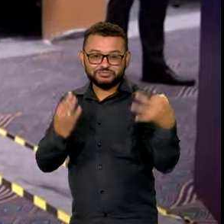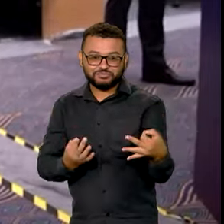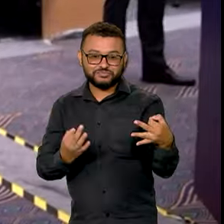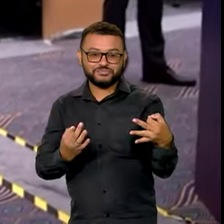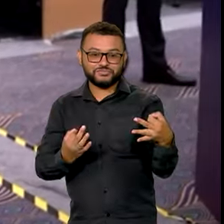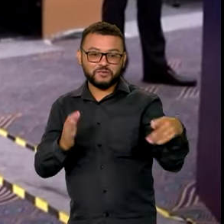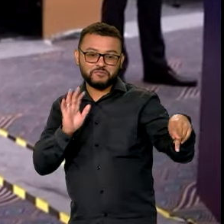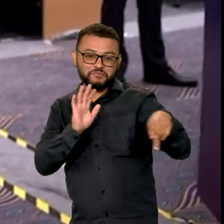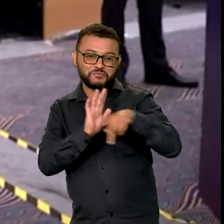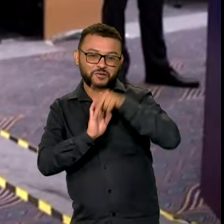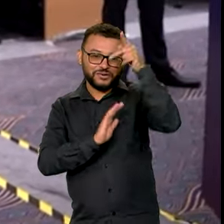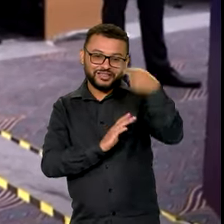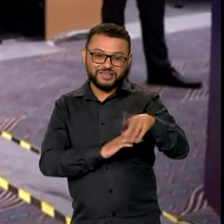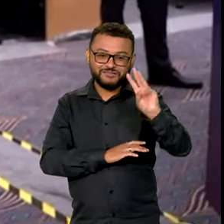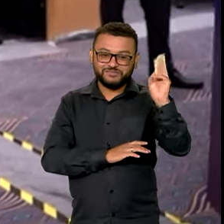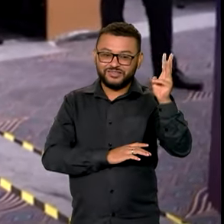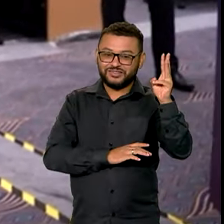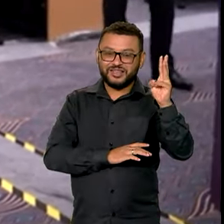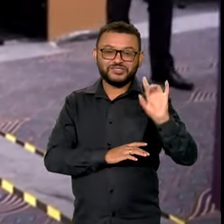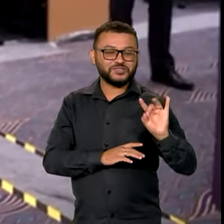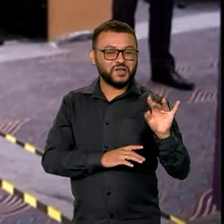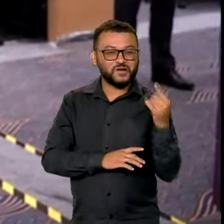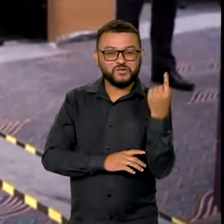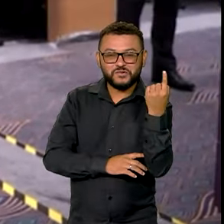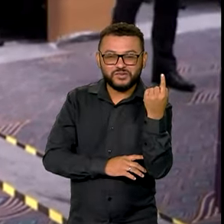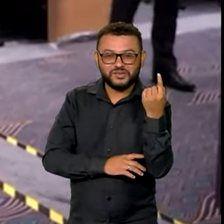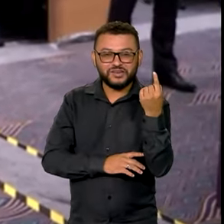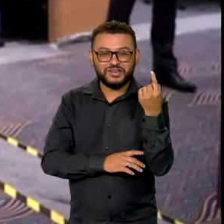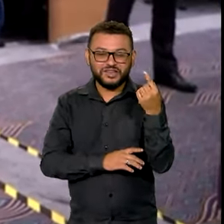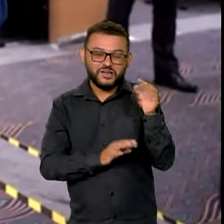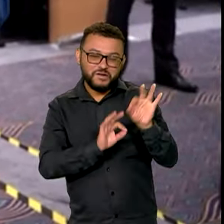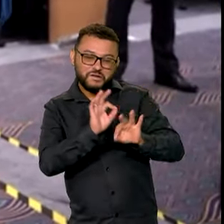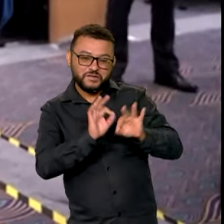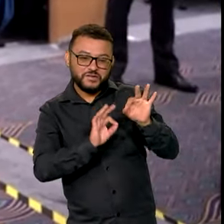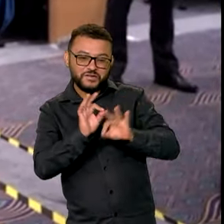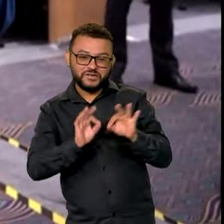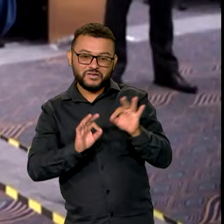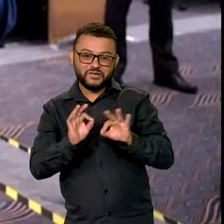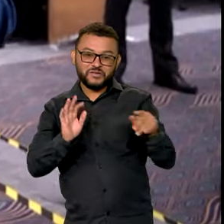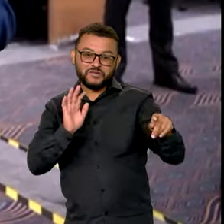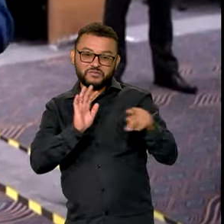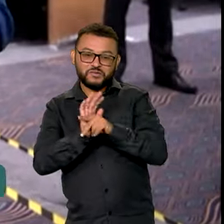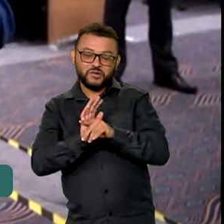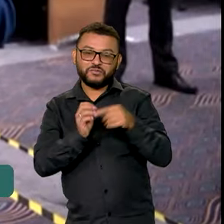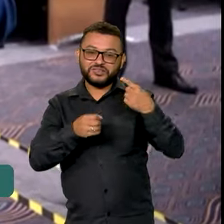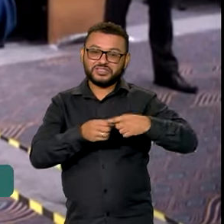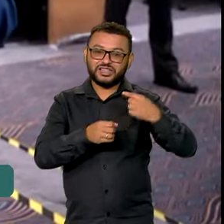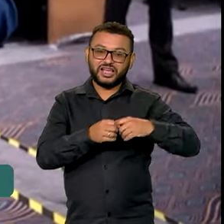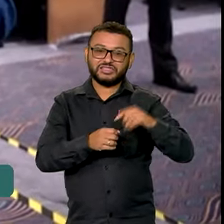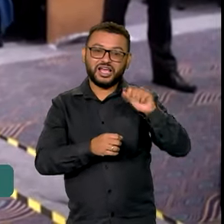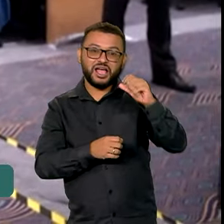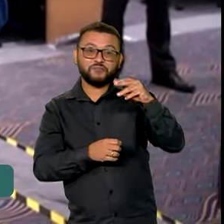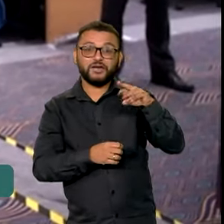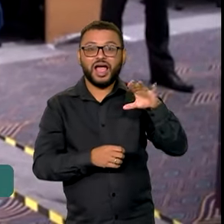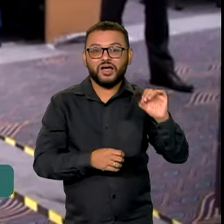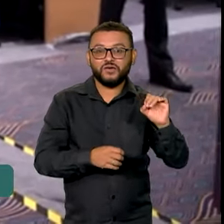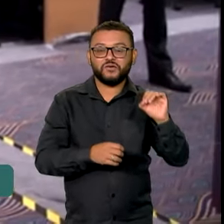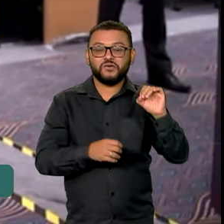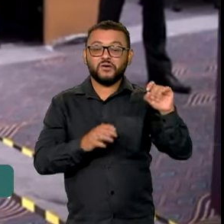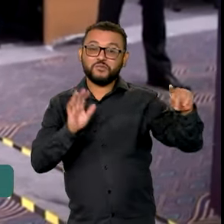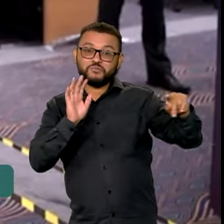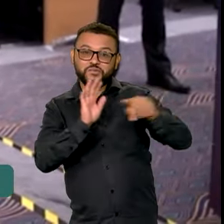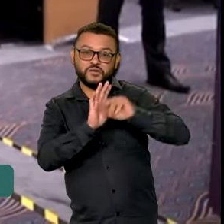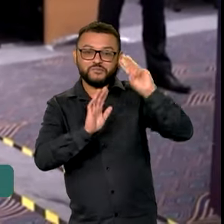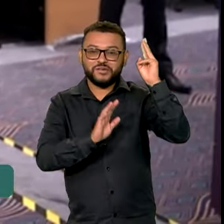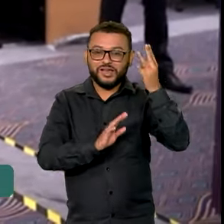Agora o Lençóis Maranhenses não é mais só de Barreirinhas, é do município de Santo Amaro, Primeira Cruz e Humberto de